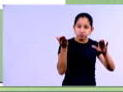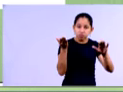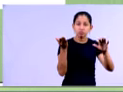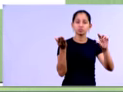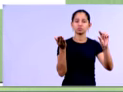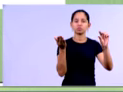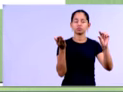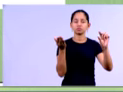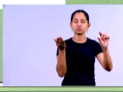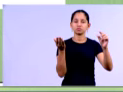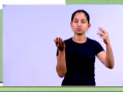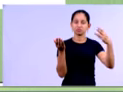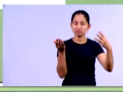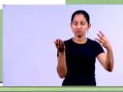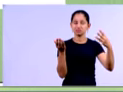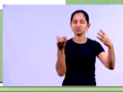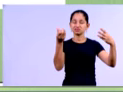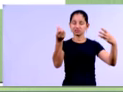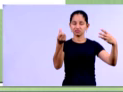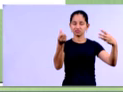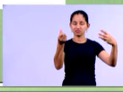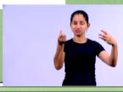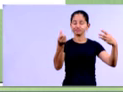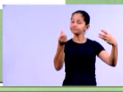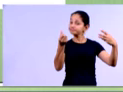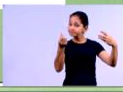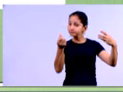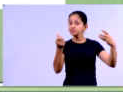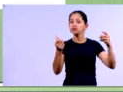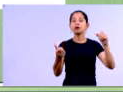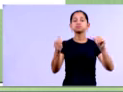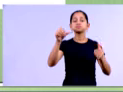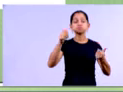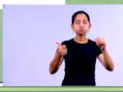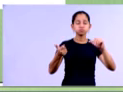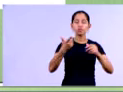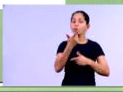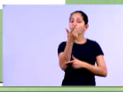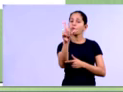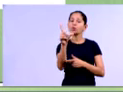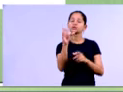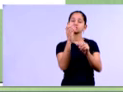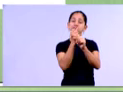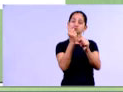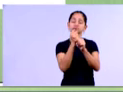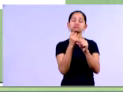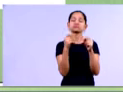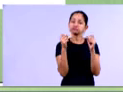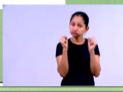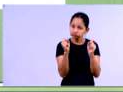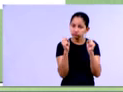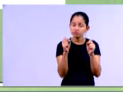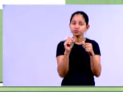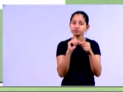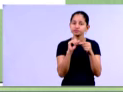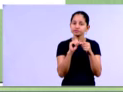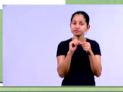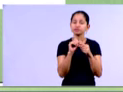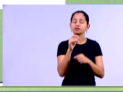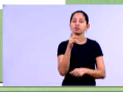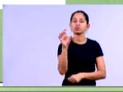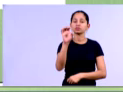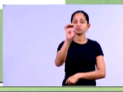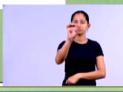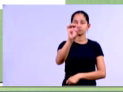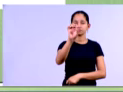né, de 3,59%. Então, a mesma análise pode ser feita para outra conta, tá, aqui, por exemplo, a conta estoques,